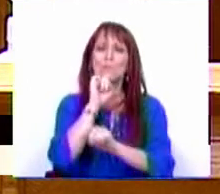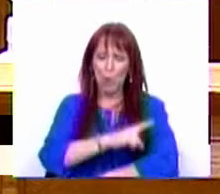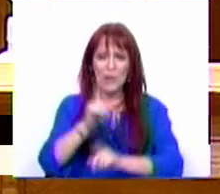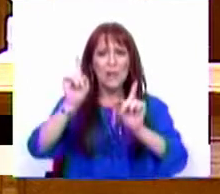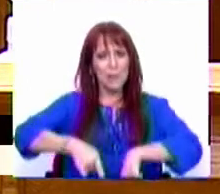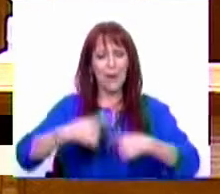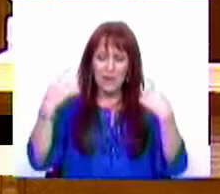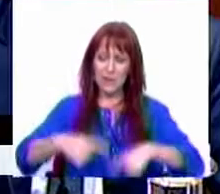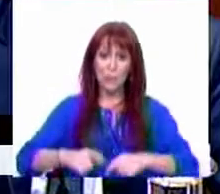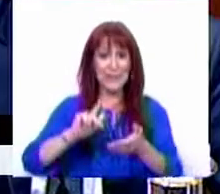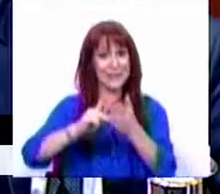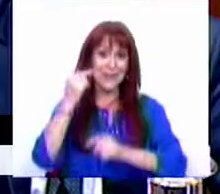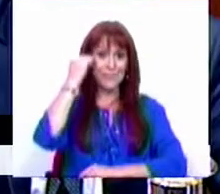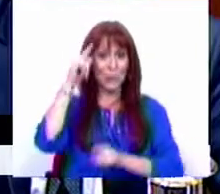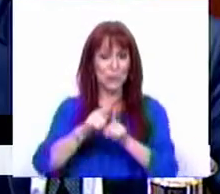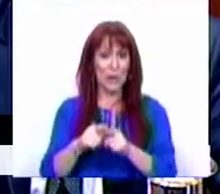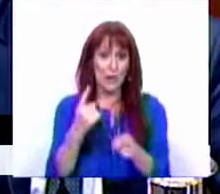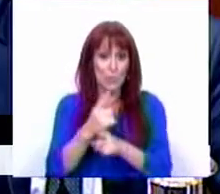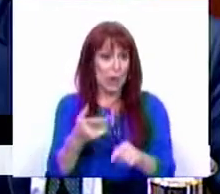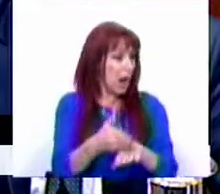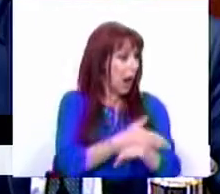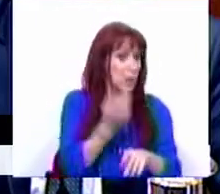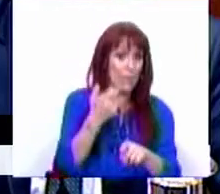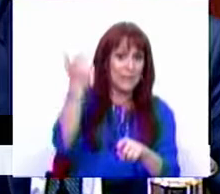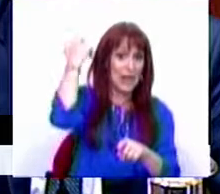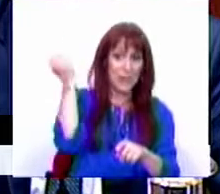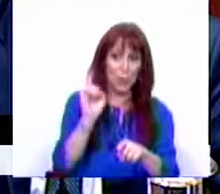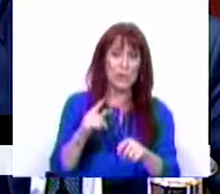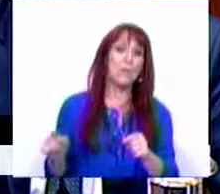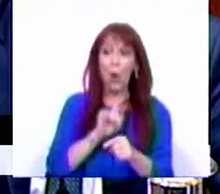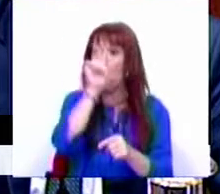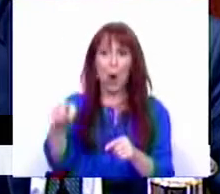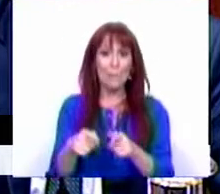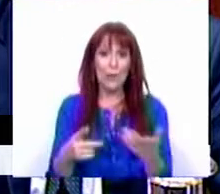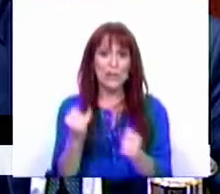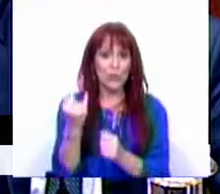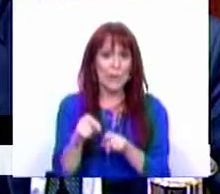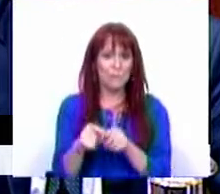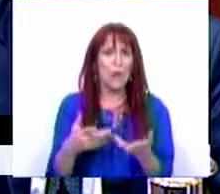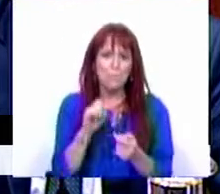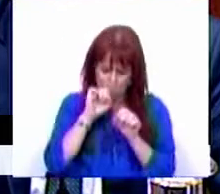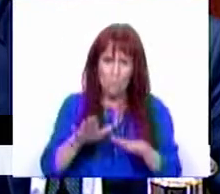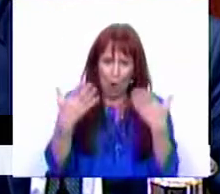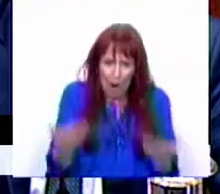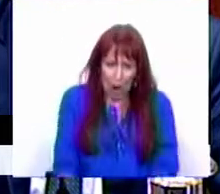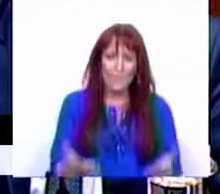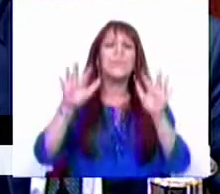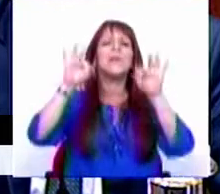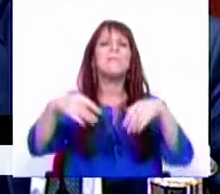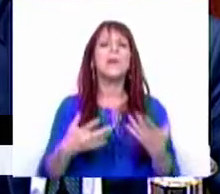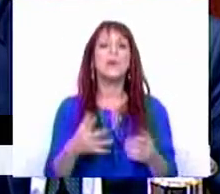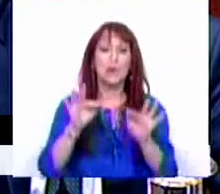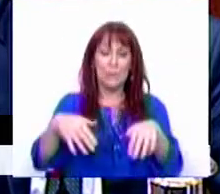também ter técnicos especializados, uma vez que não tiveram o ano passado, uma vez que não recorreram a este instrumento. E para terminar, porque